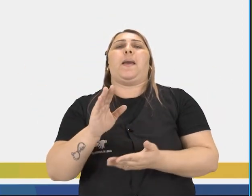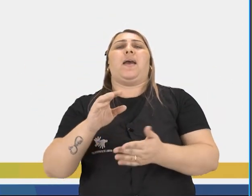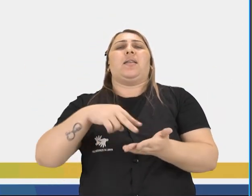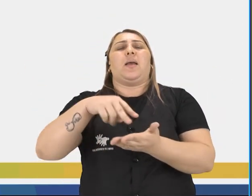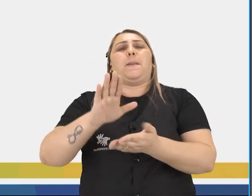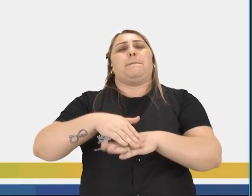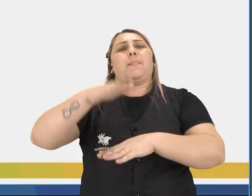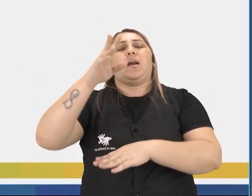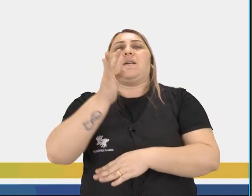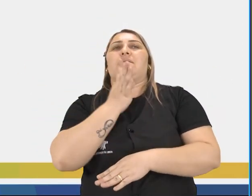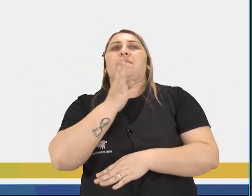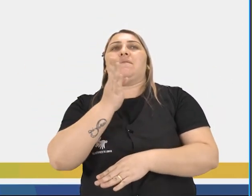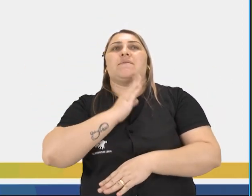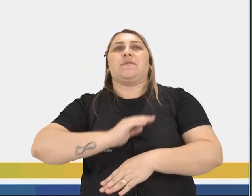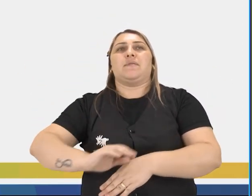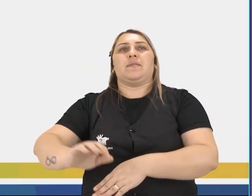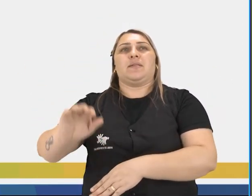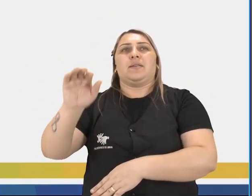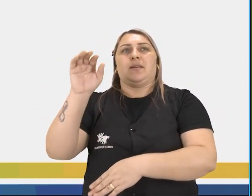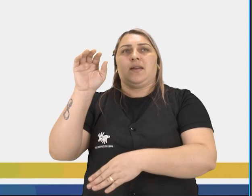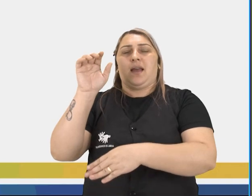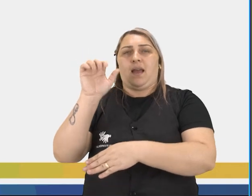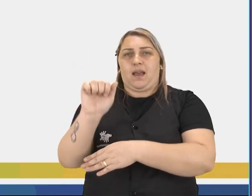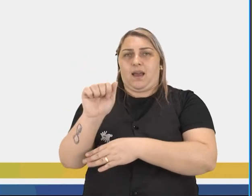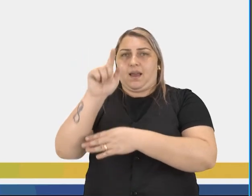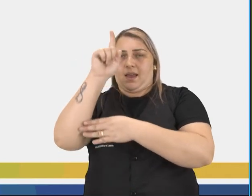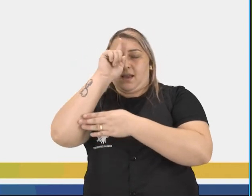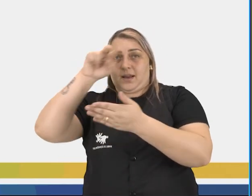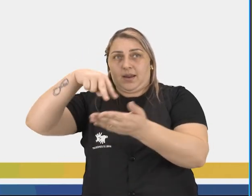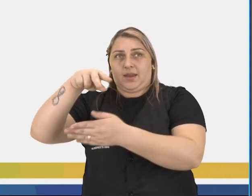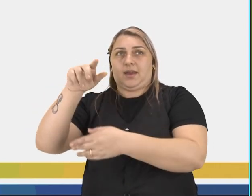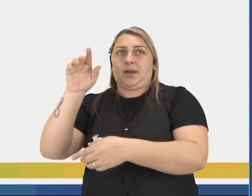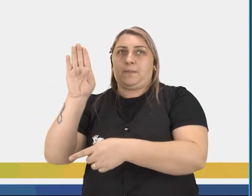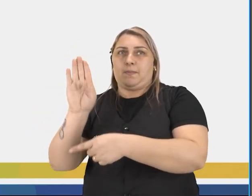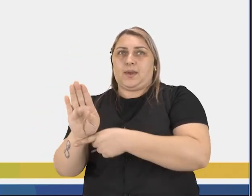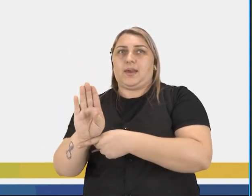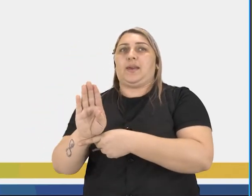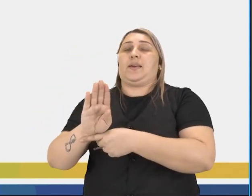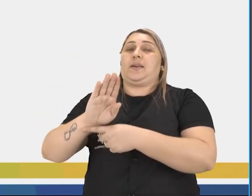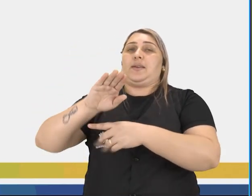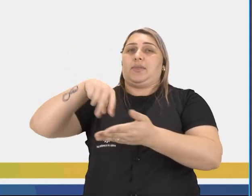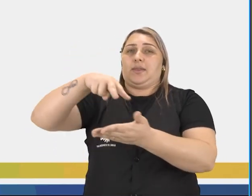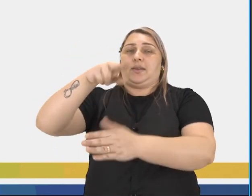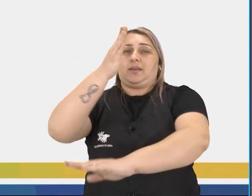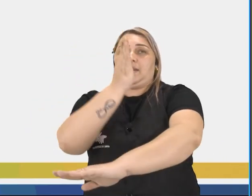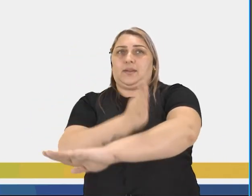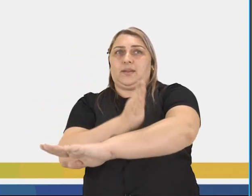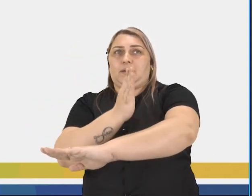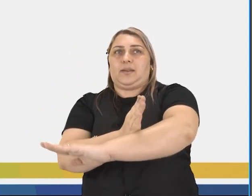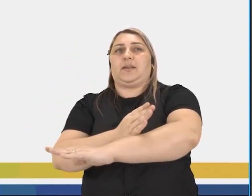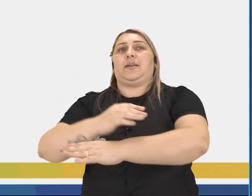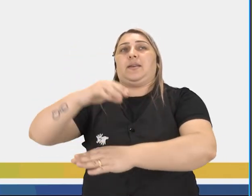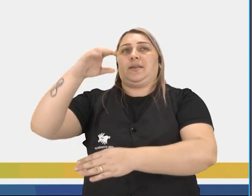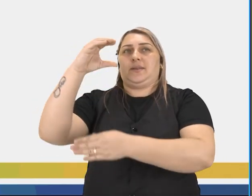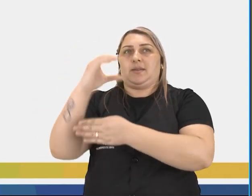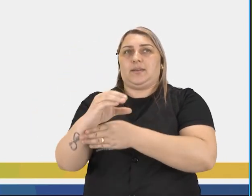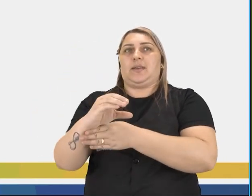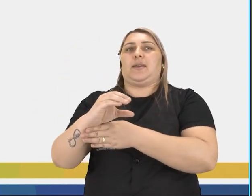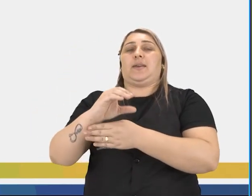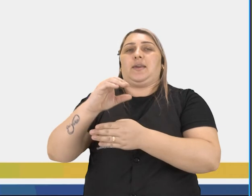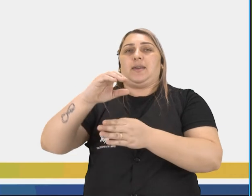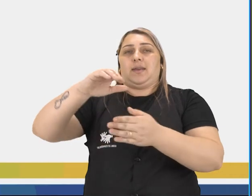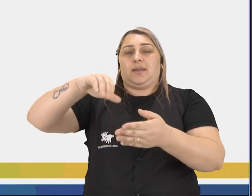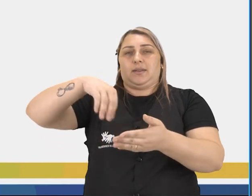sabe a resposta? Letra A, é a dança grega? B, dança na Idade Média? C, dança moderna?